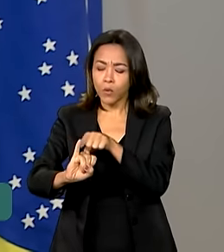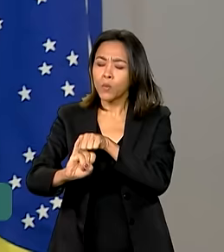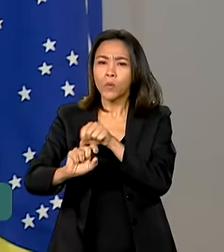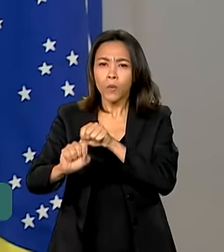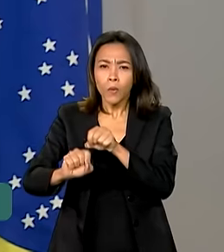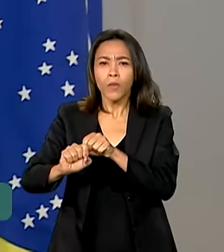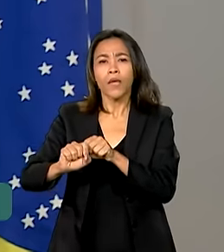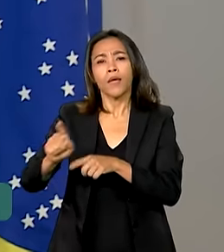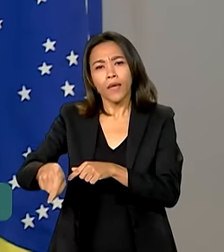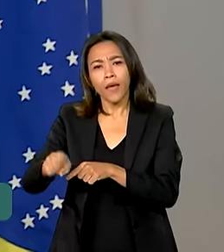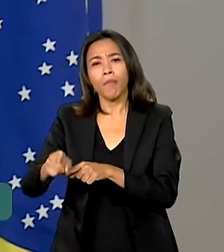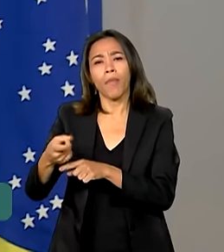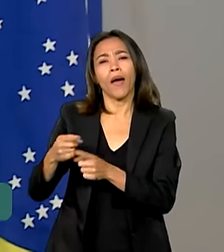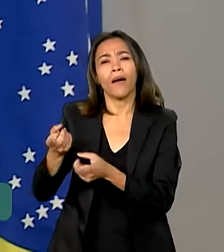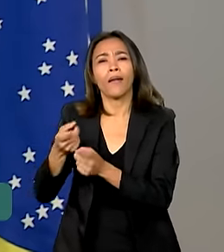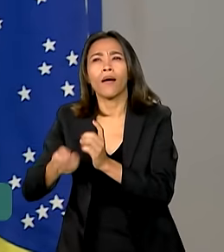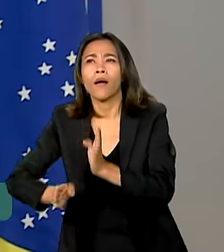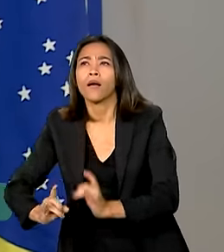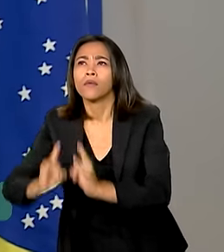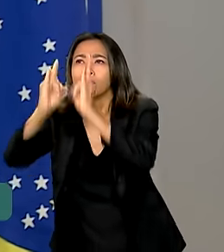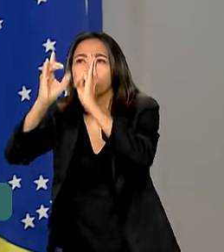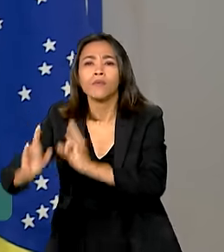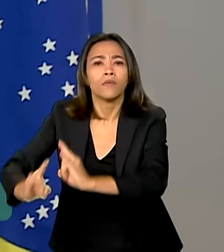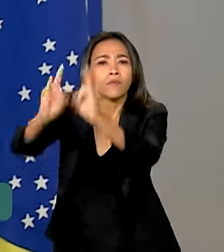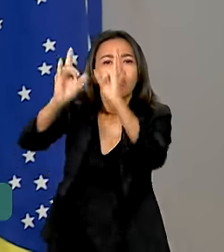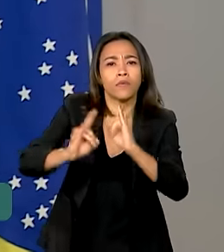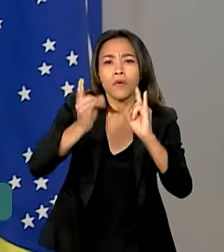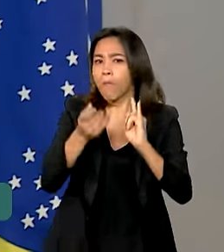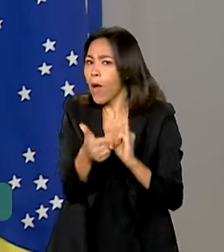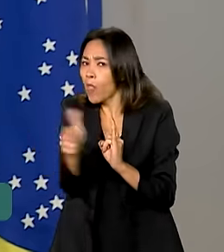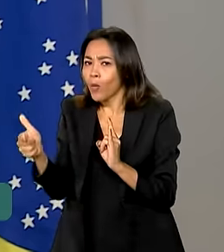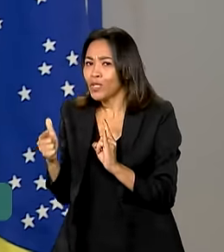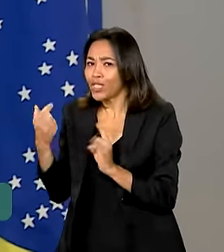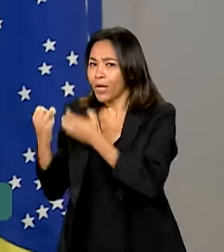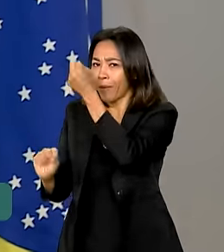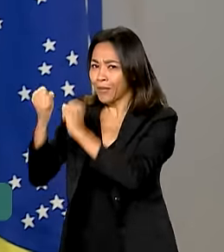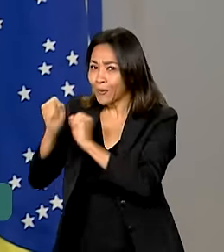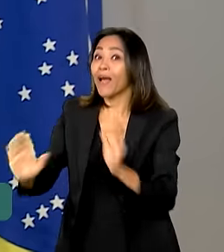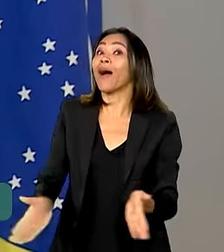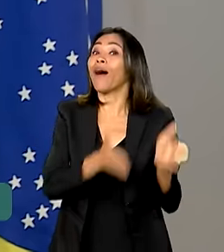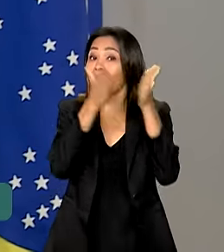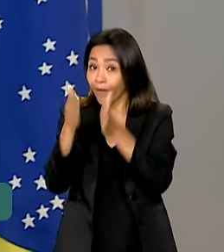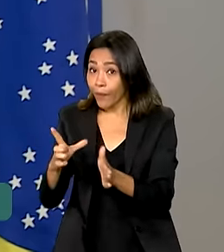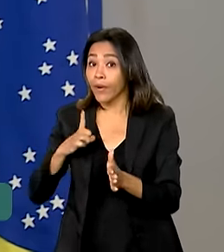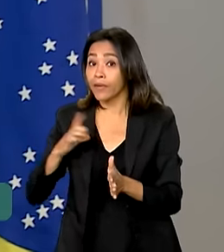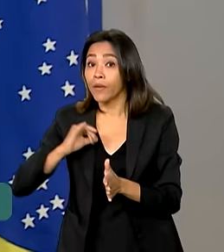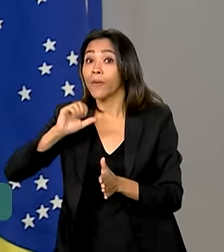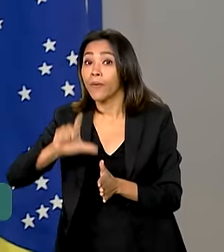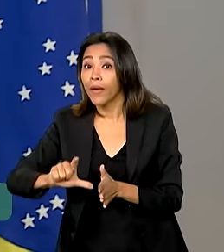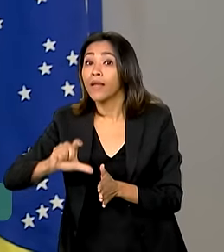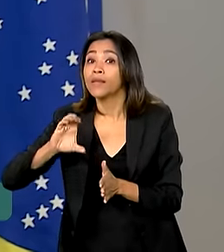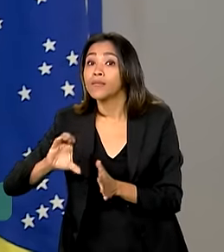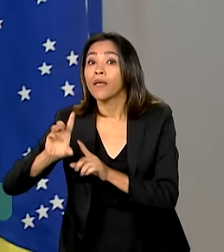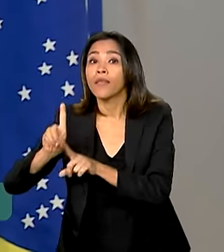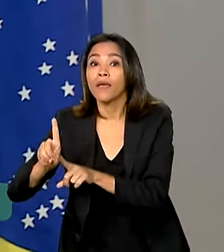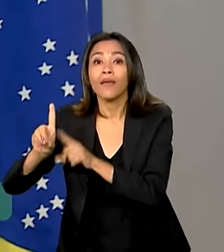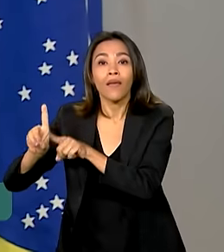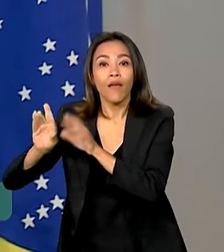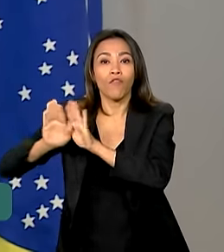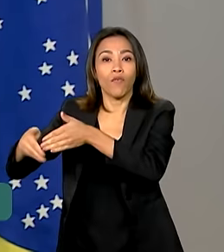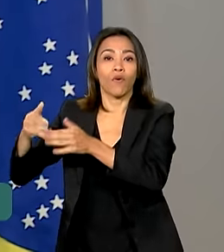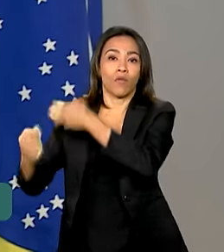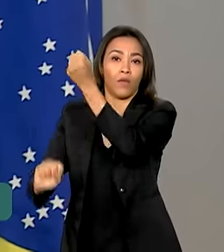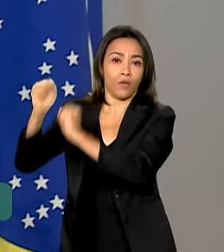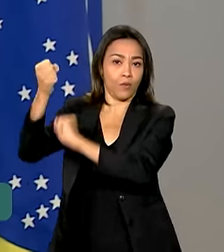Imobiliário, mas não tinha para a indústria. Agora vai ter o LCD. Qual a vantagem? Que tem